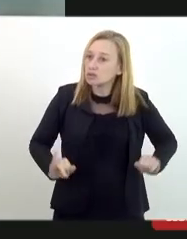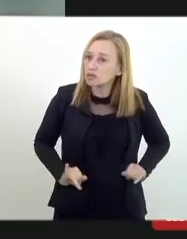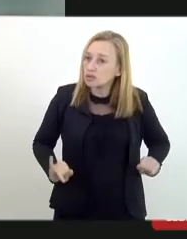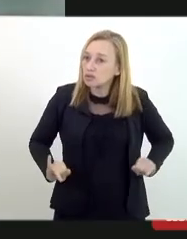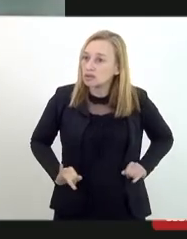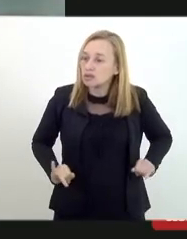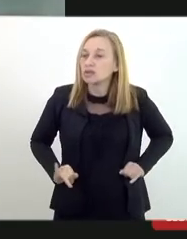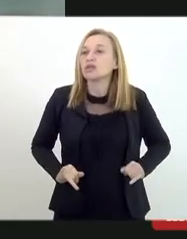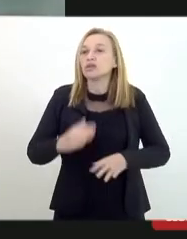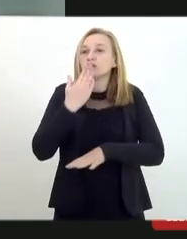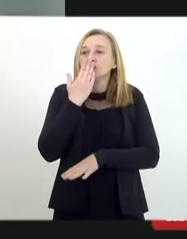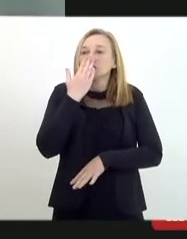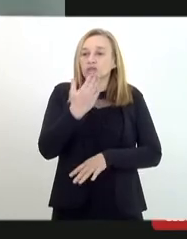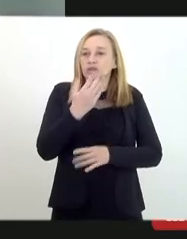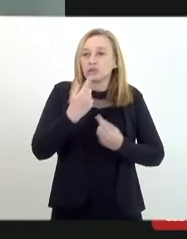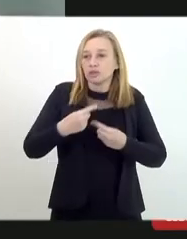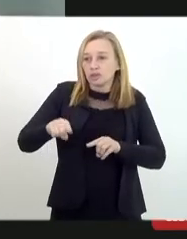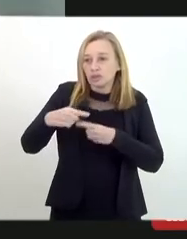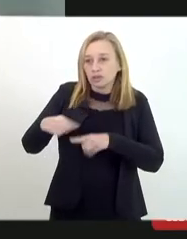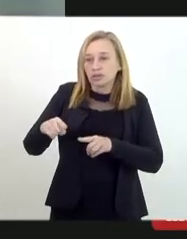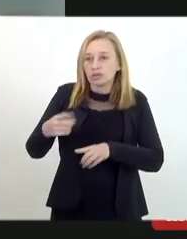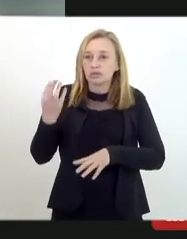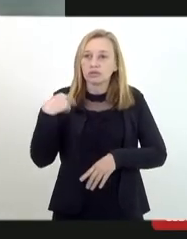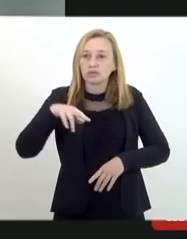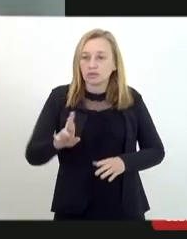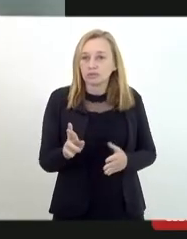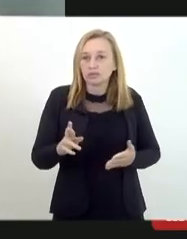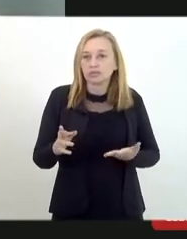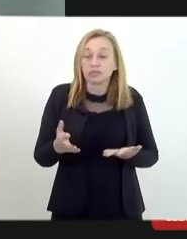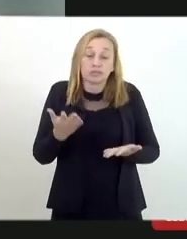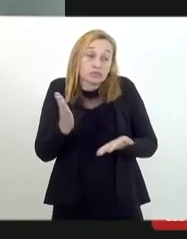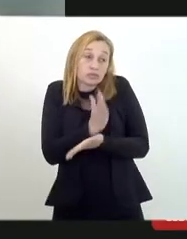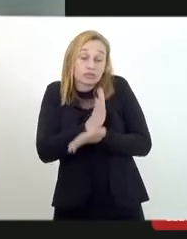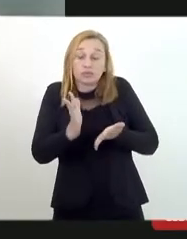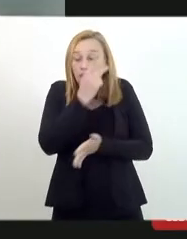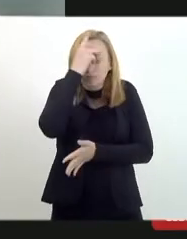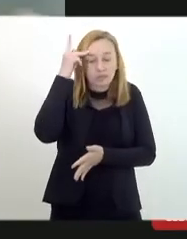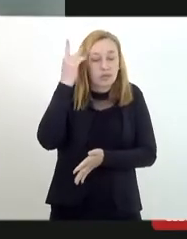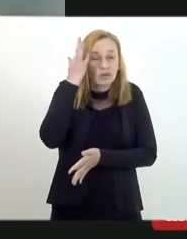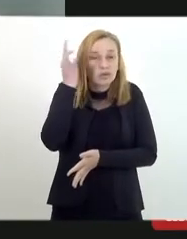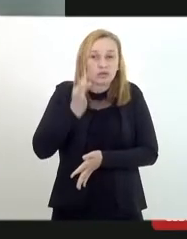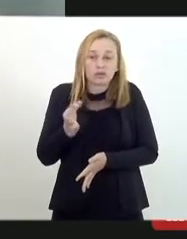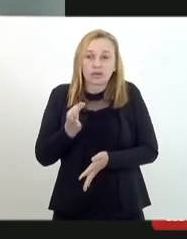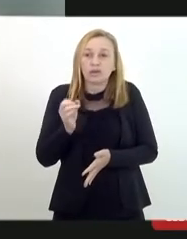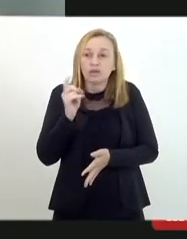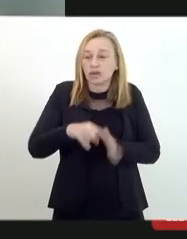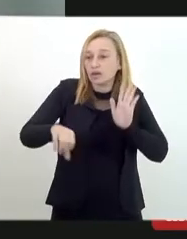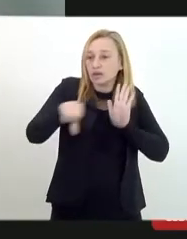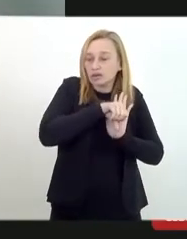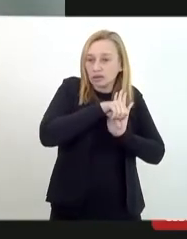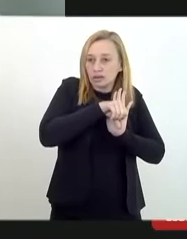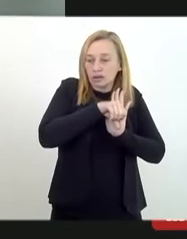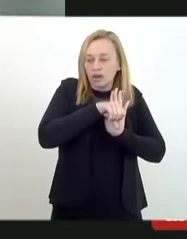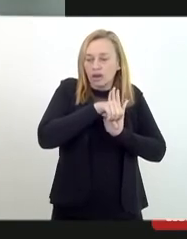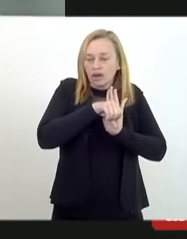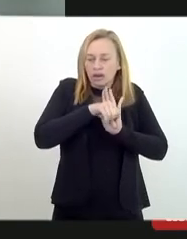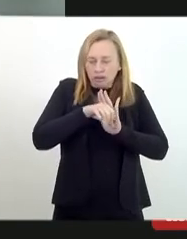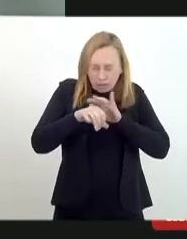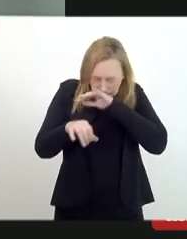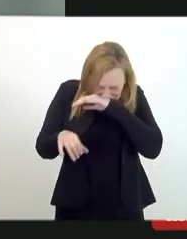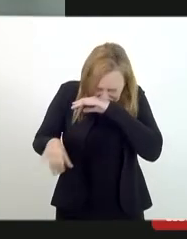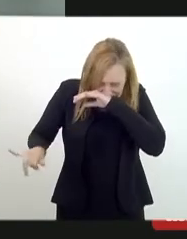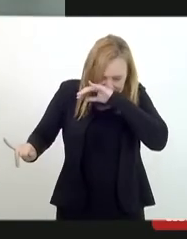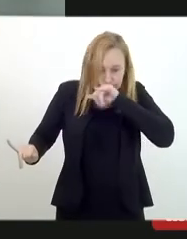algum tipo de perseguição religiosa, porque, de repente, a pessoa nem sabe que isso é crime e sofre esse